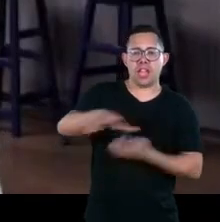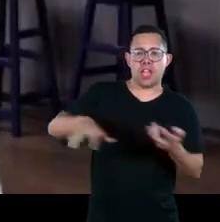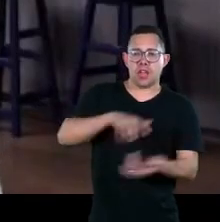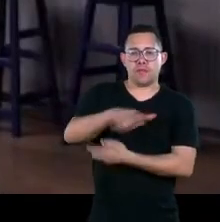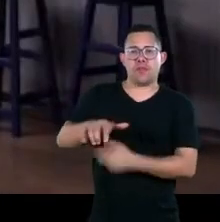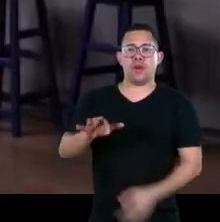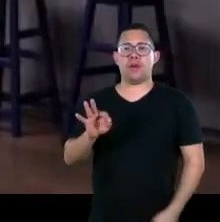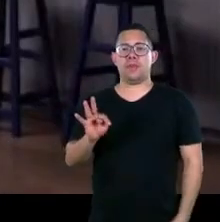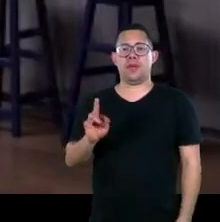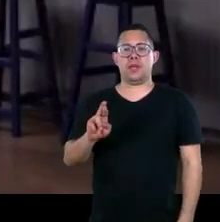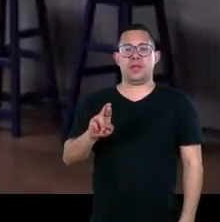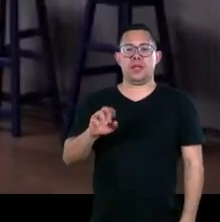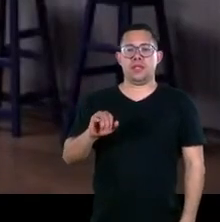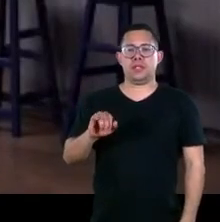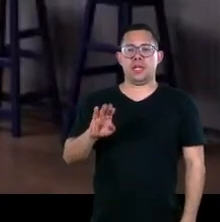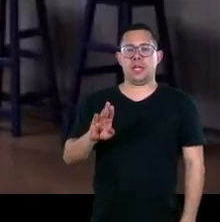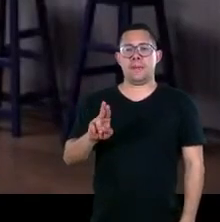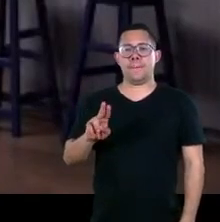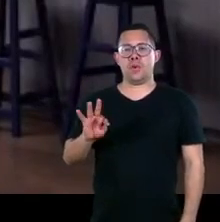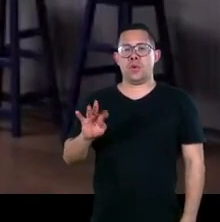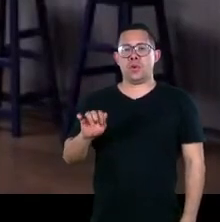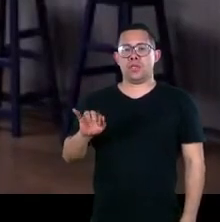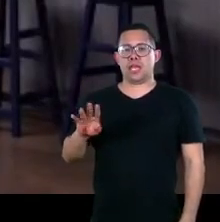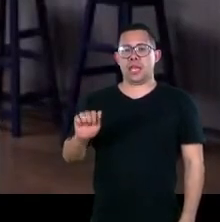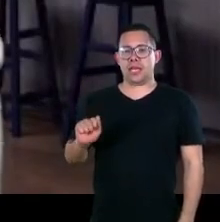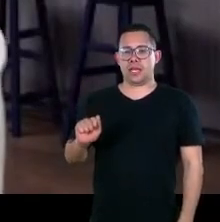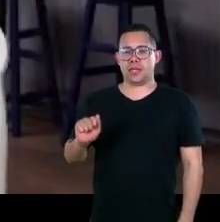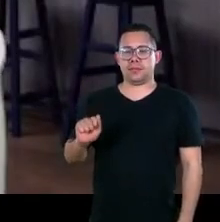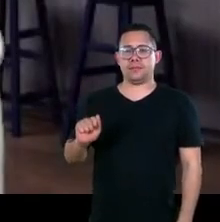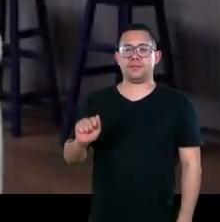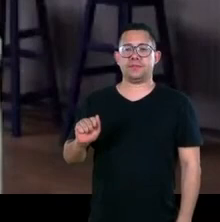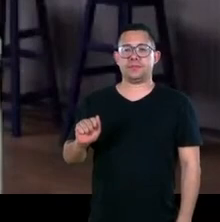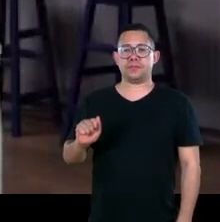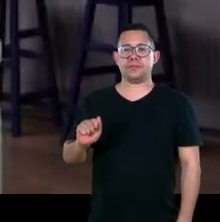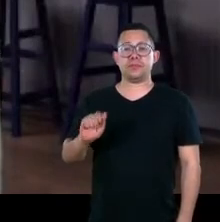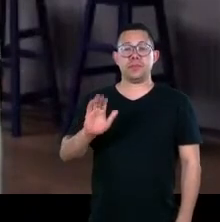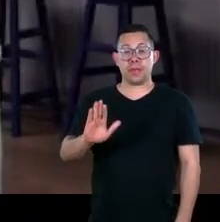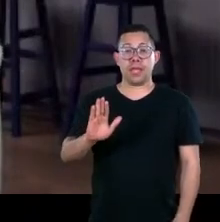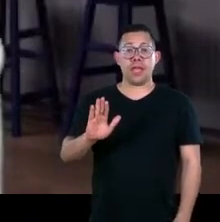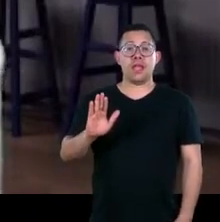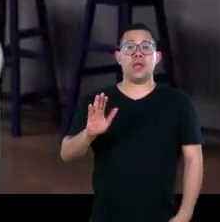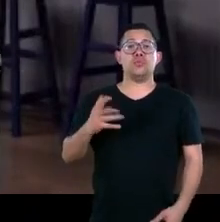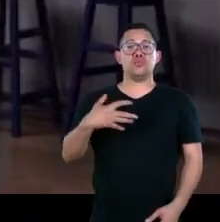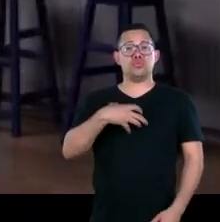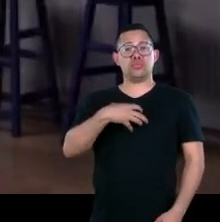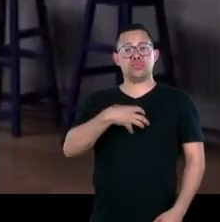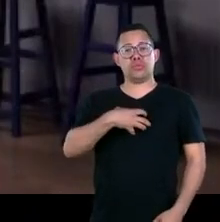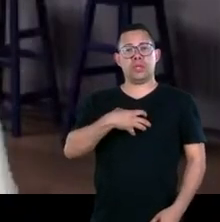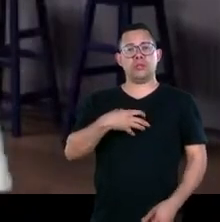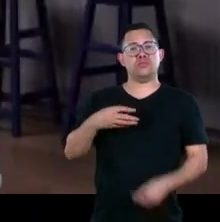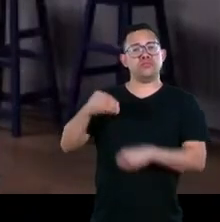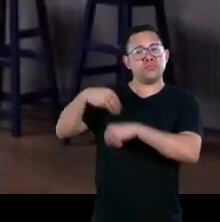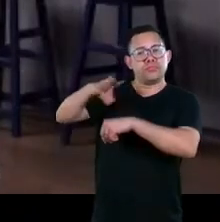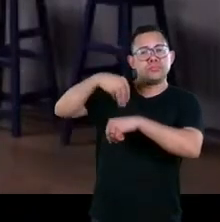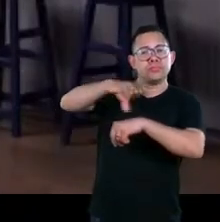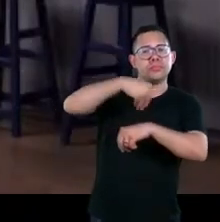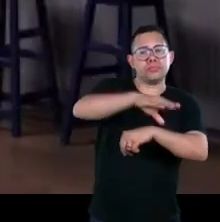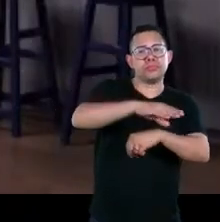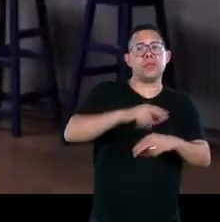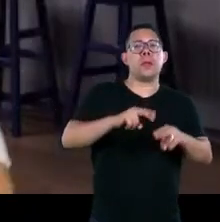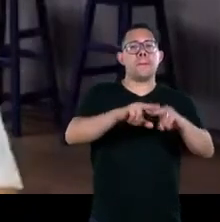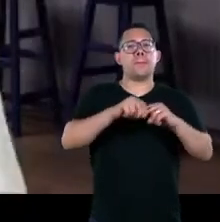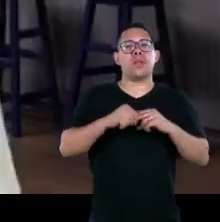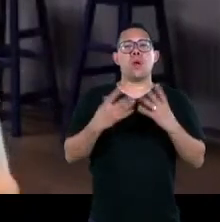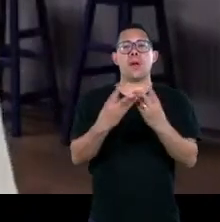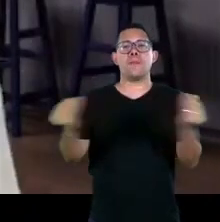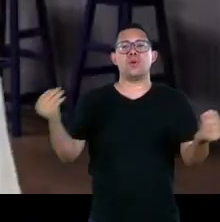sendo colocada poucas pessoas perceberam isso mas a forma como estava sendo colocada reduziu o valor de apoio de